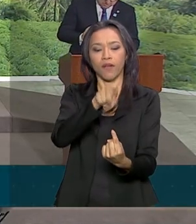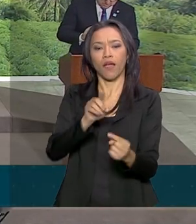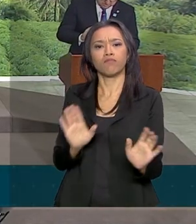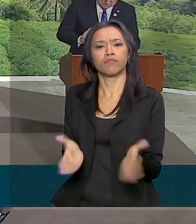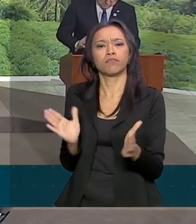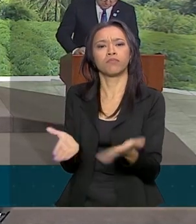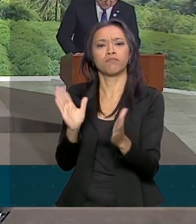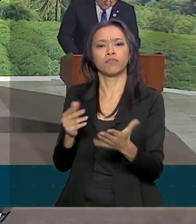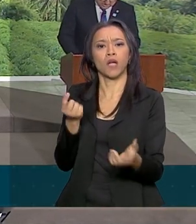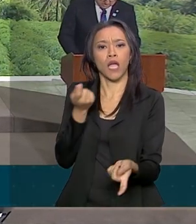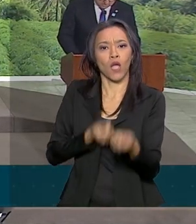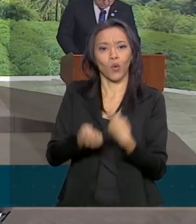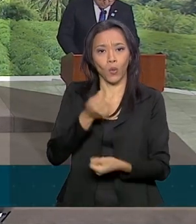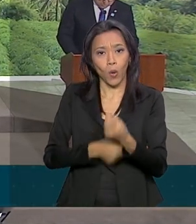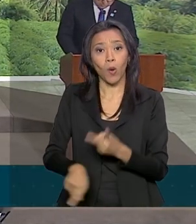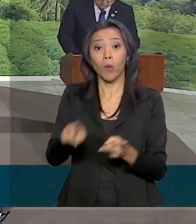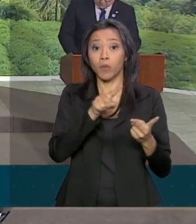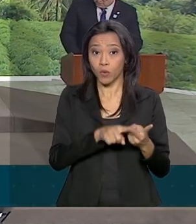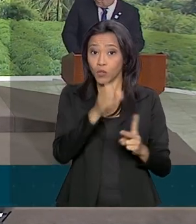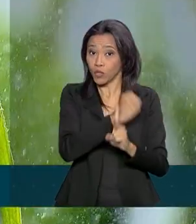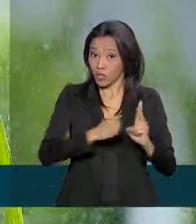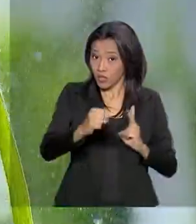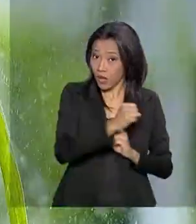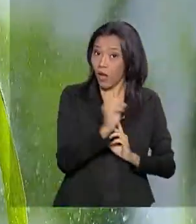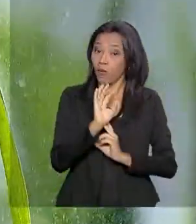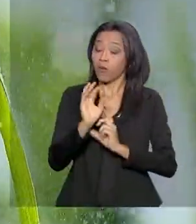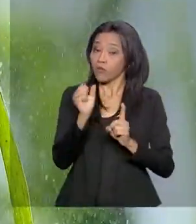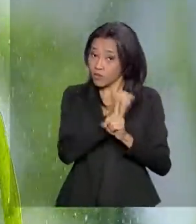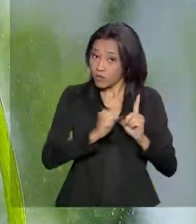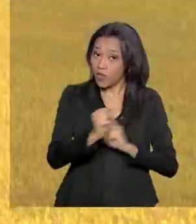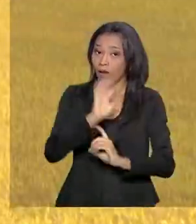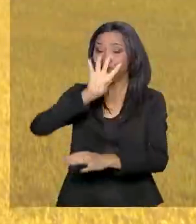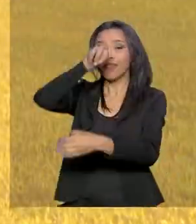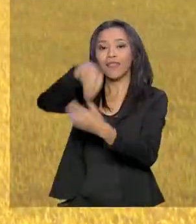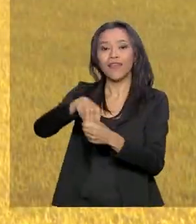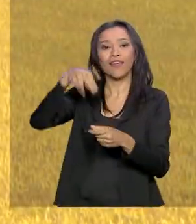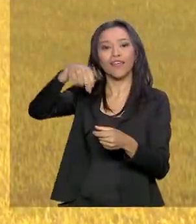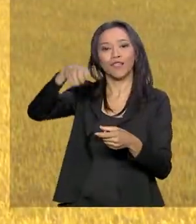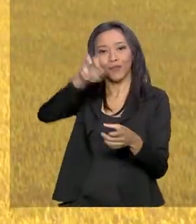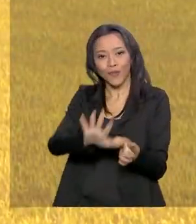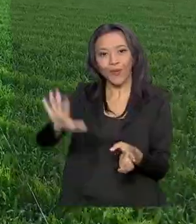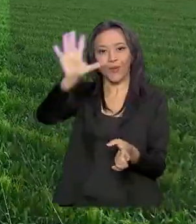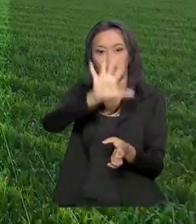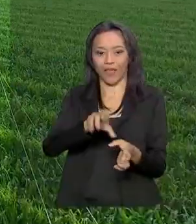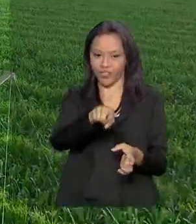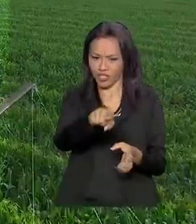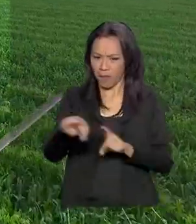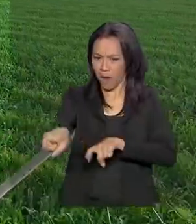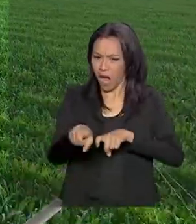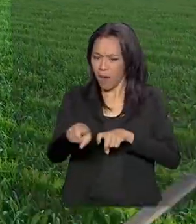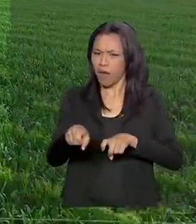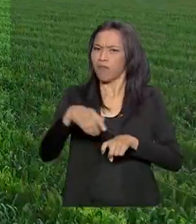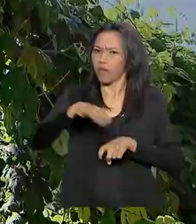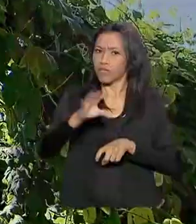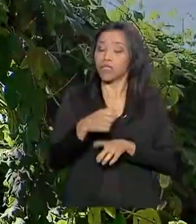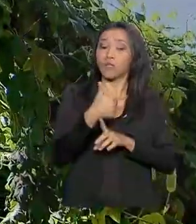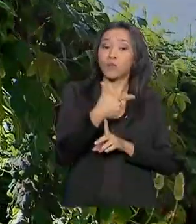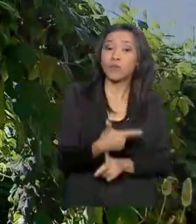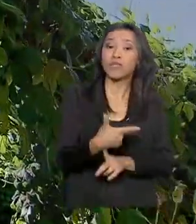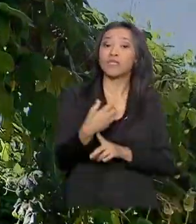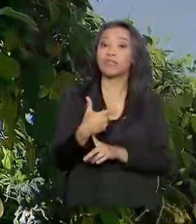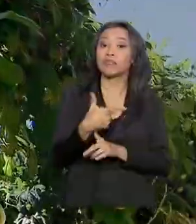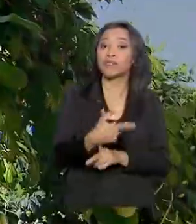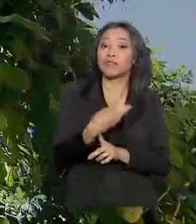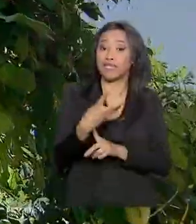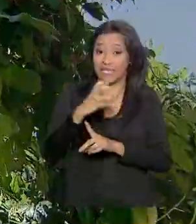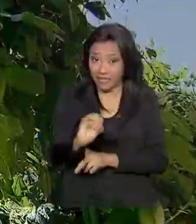social do meio rural da região Nordeste. O AgroNordeste vai ser implantado em 230 municípios de nove